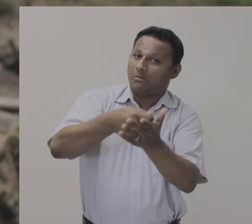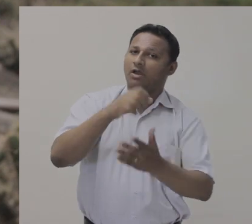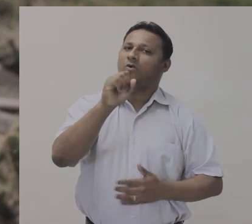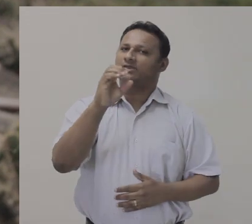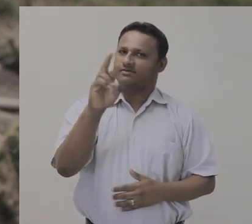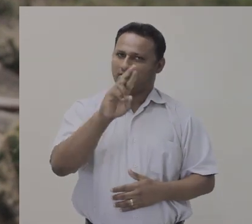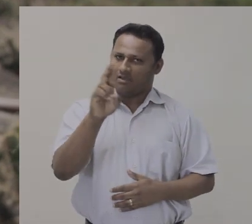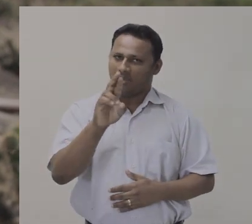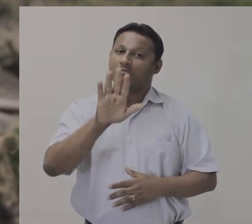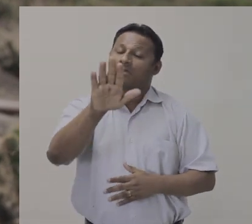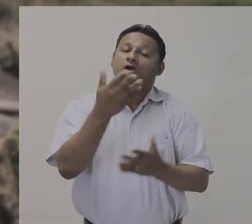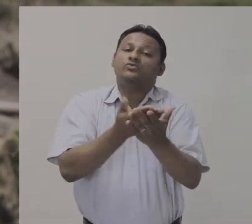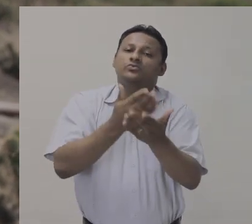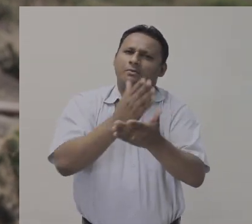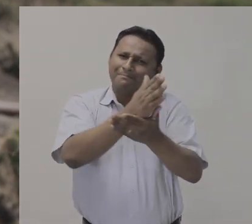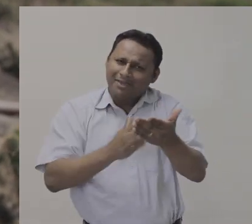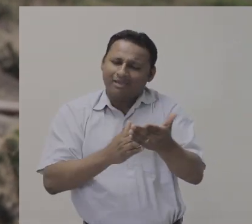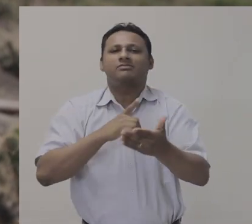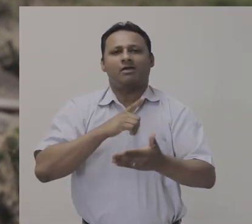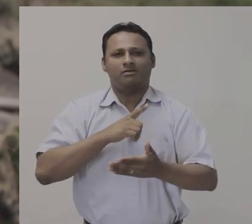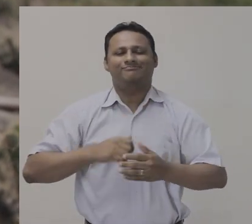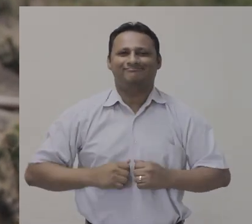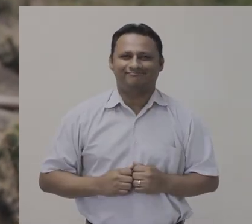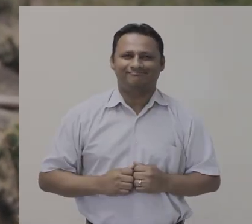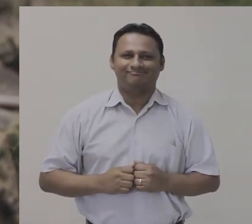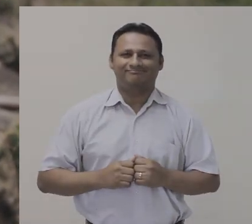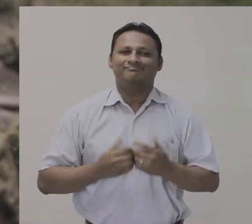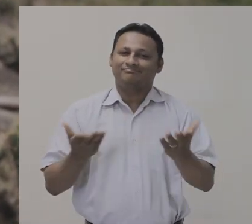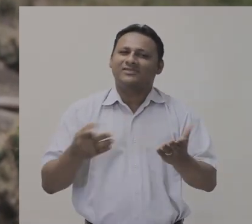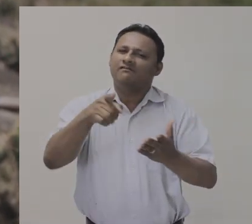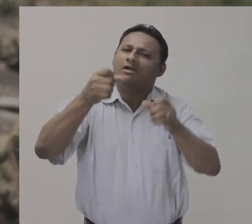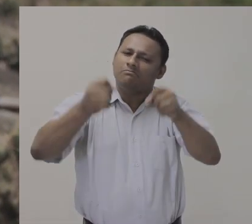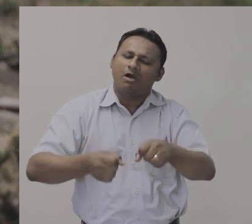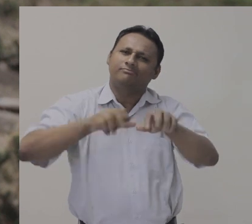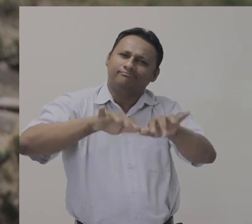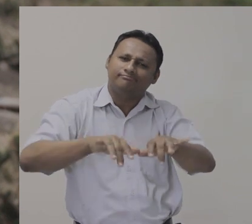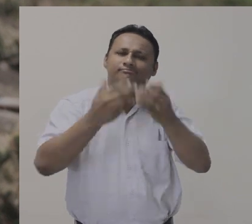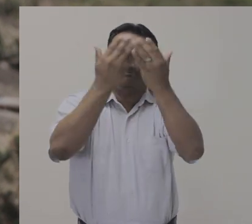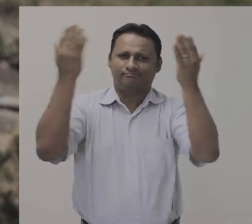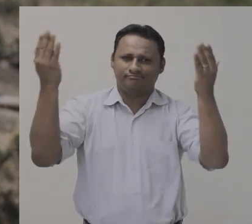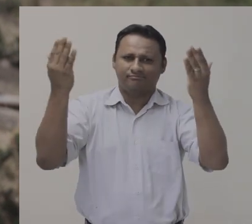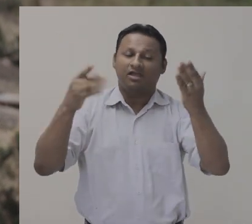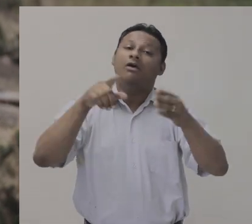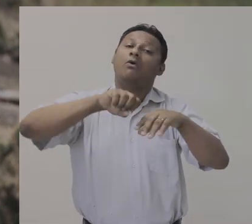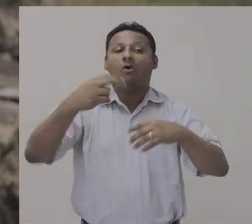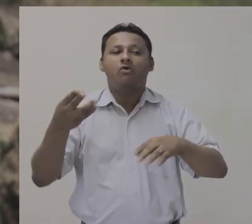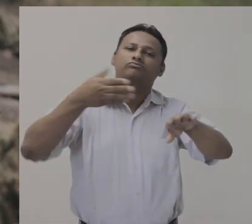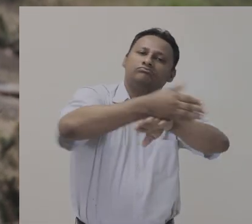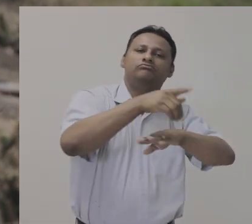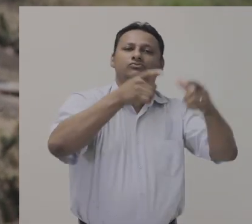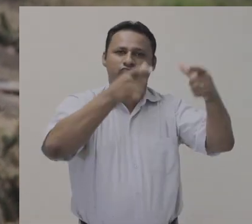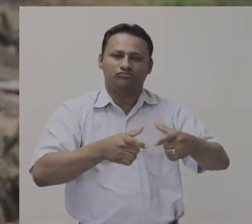ingressos custam R 80,00 a inteira e estão à venda no site tudos.com.br ou na bilheteria do